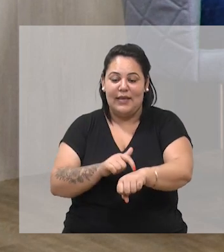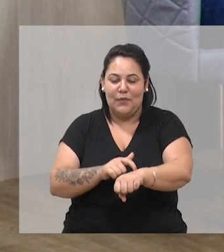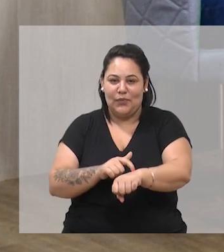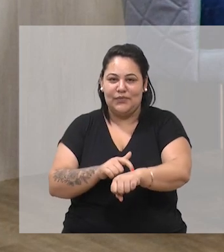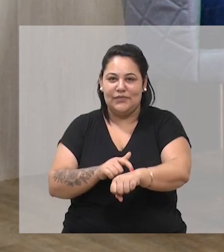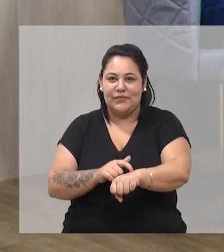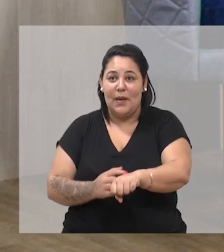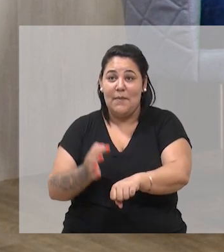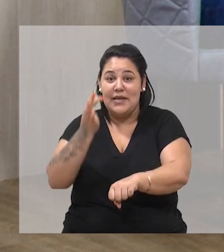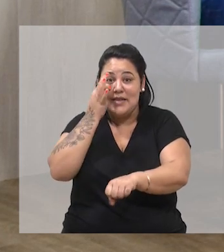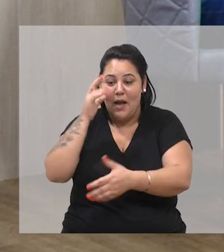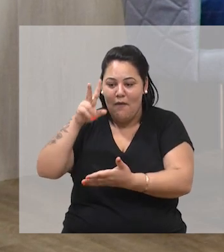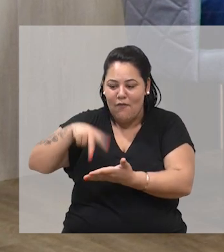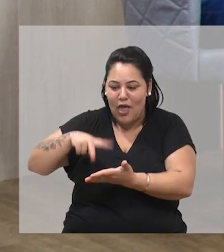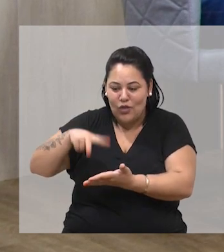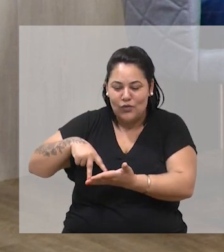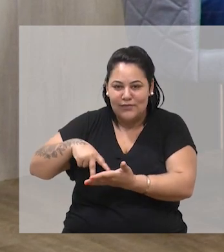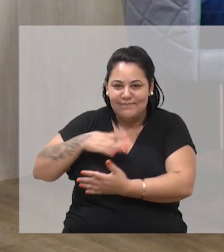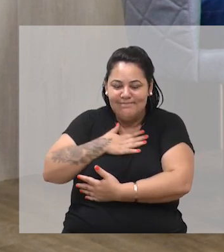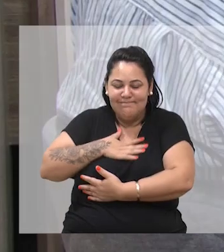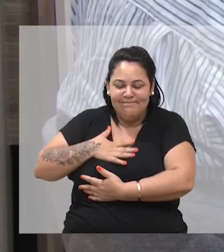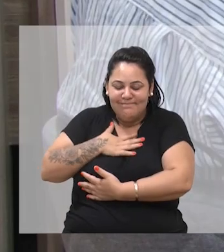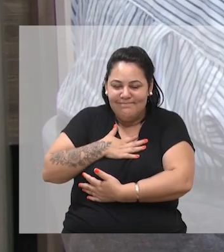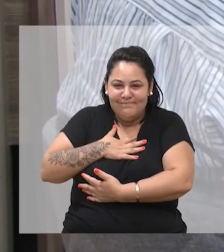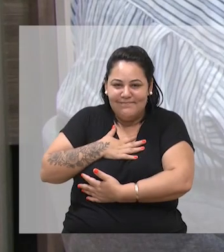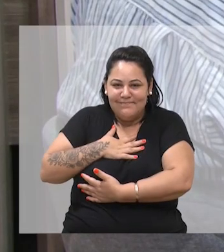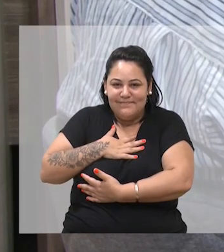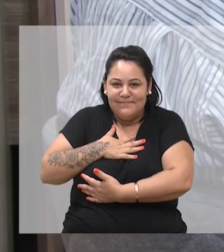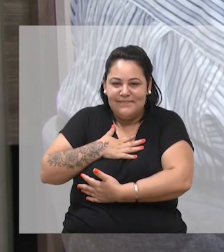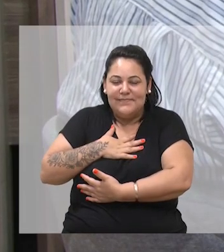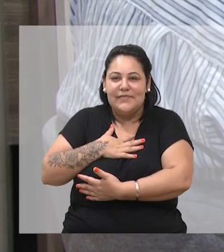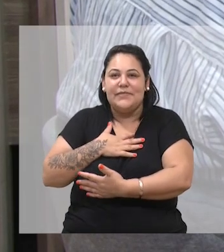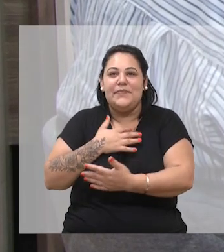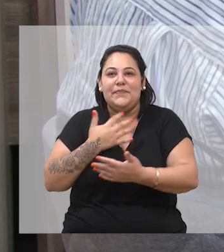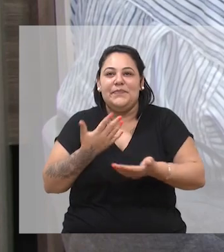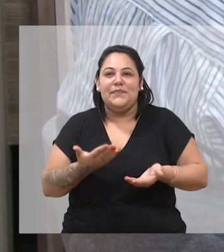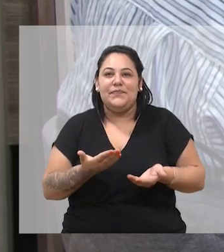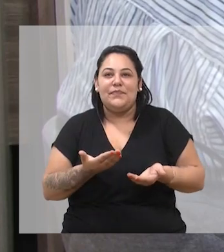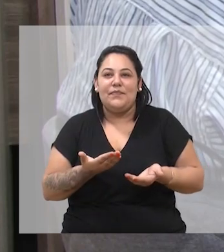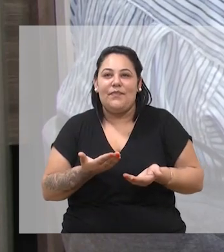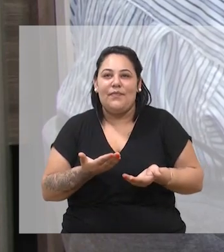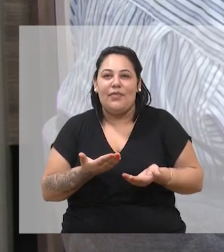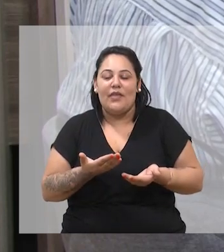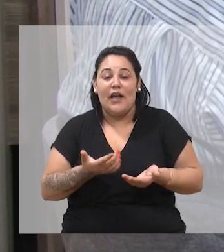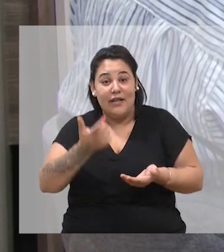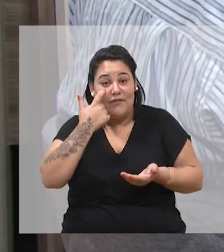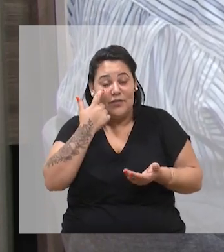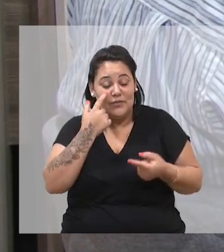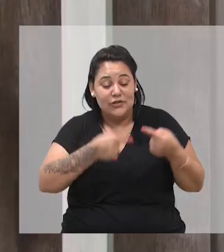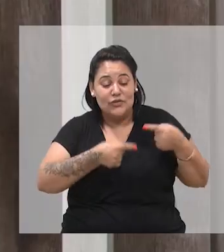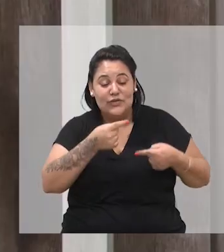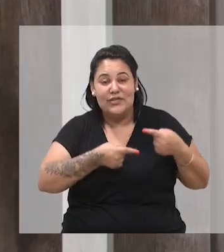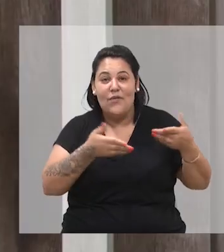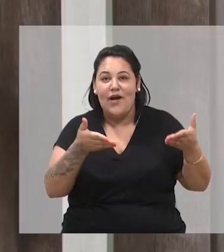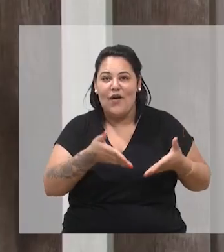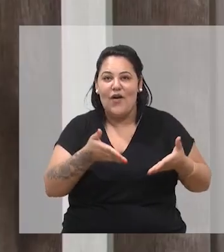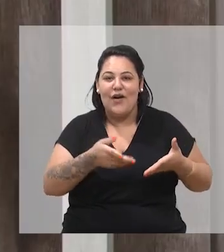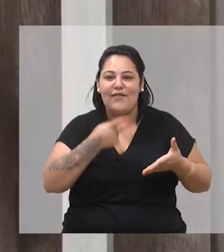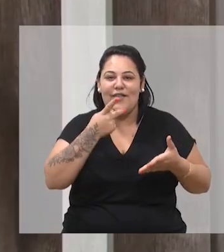né, a gente como jornalista por dentro disso faz anos, sabemos que passa, né, cara? Exato. Mas enfim,